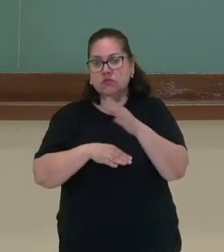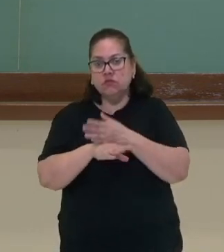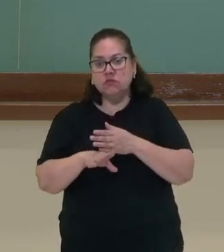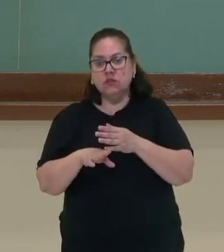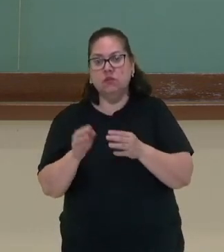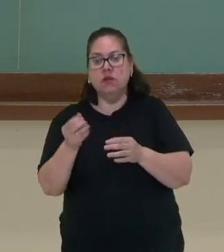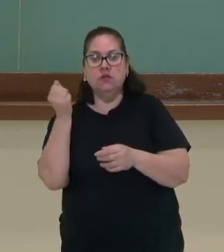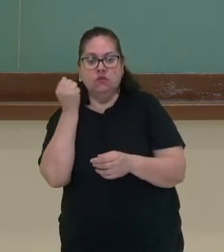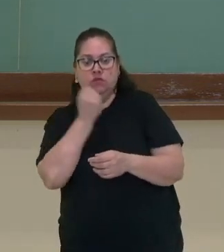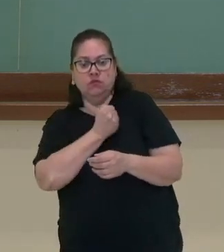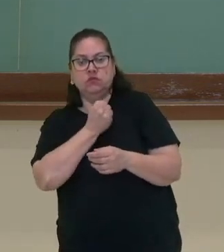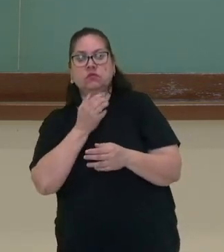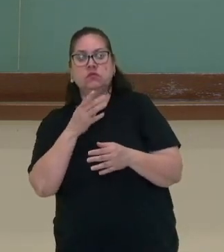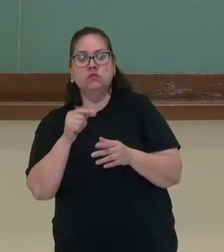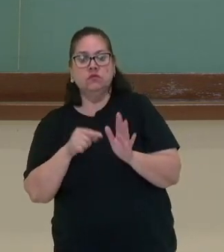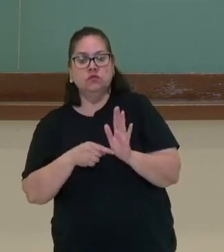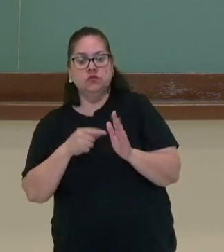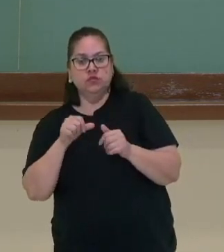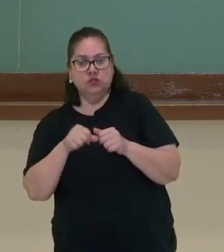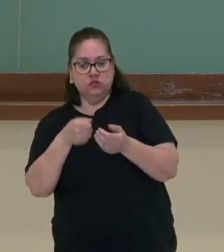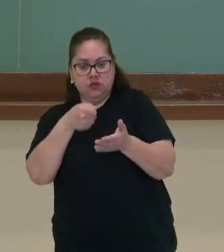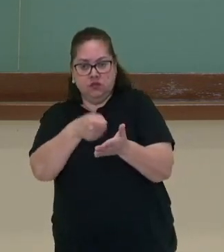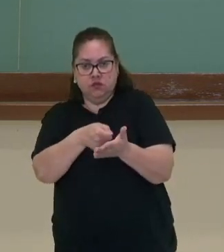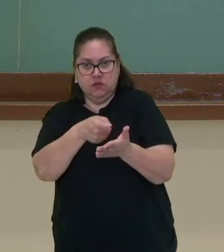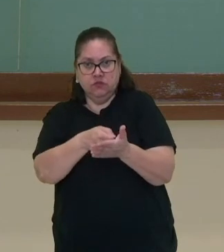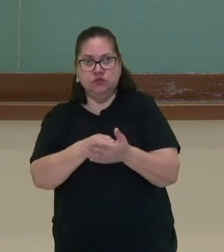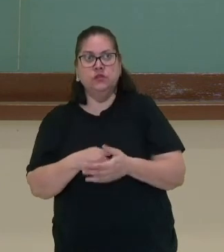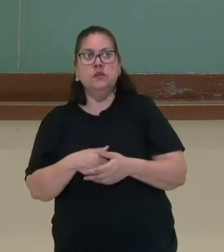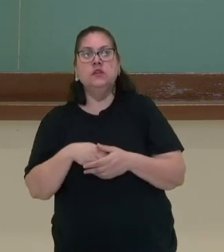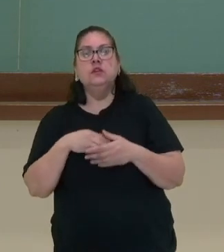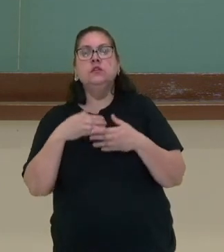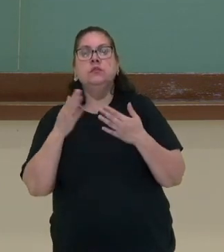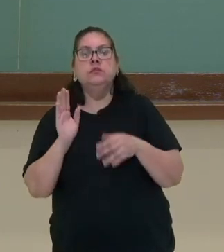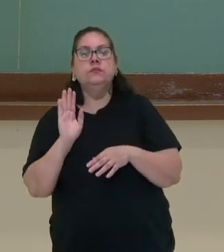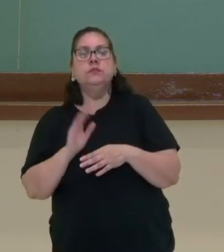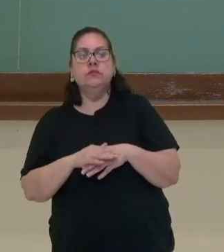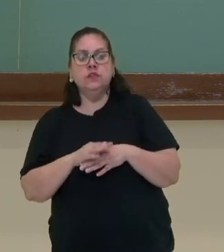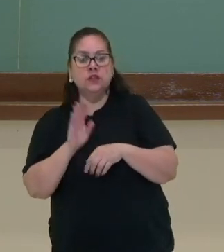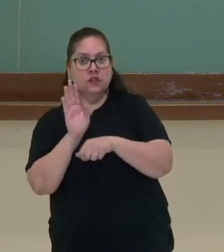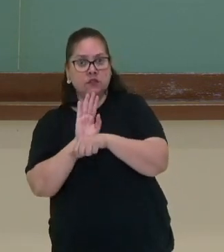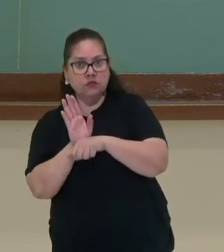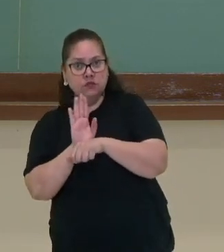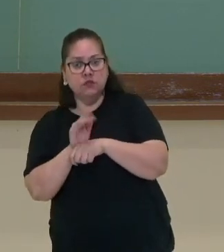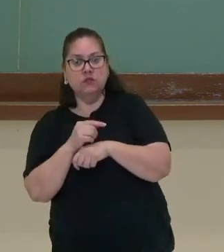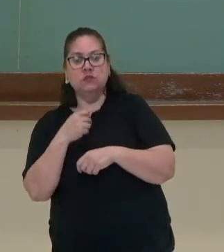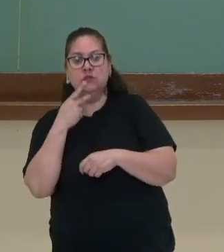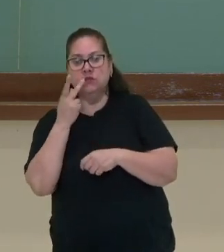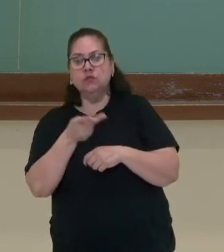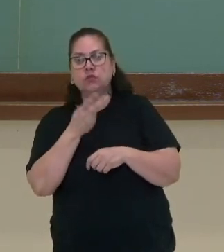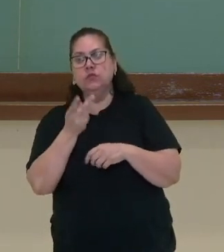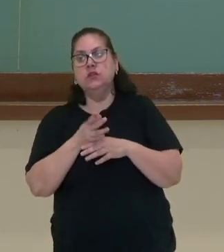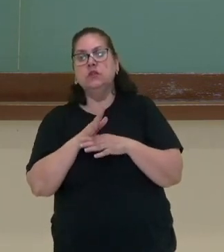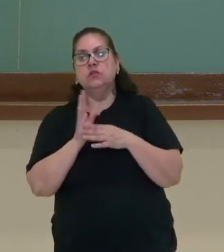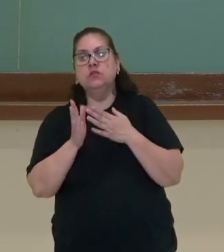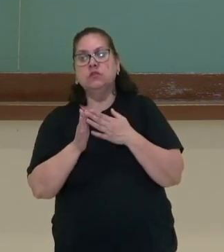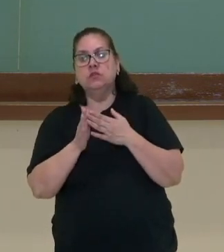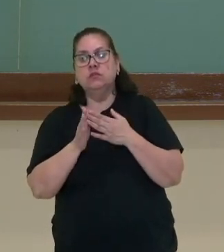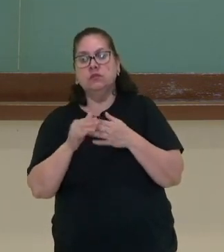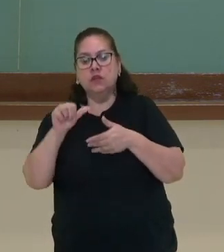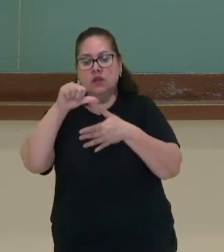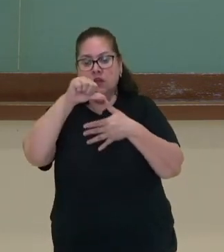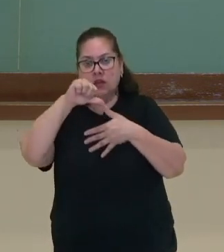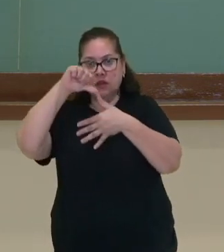suicídio como forma de resistência, não é mesmo? Pessoal, neste vídeo nós falamos sobre a